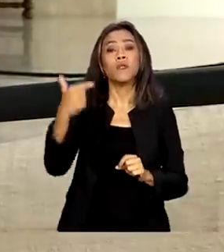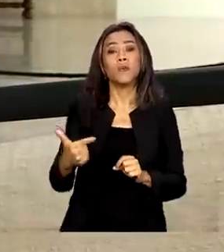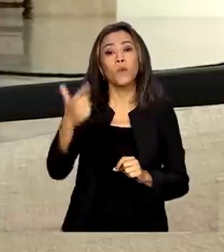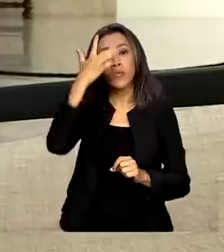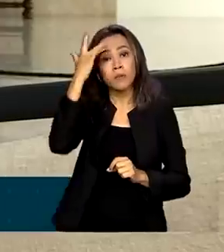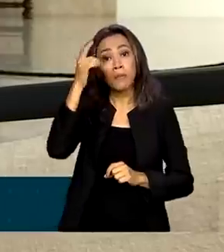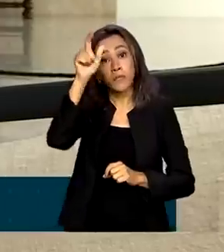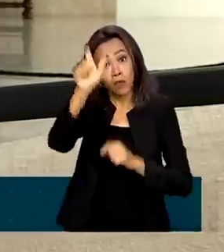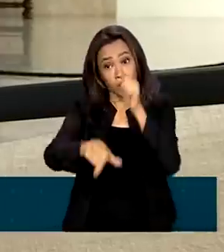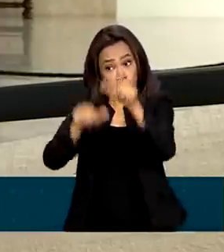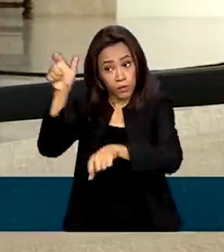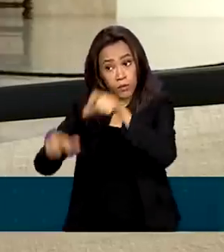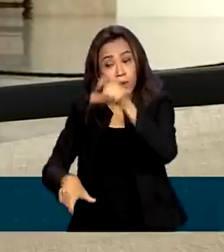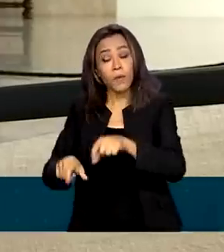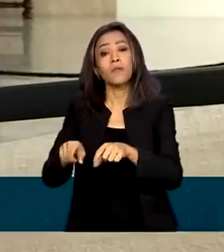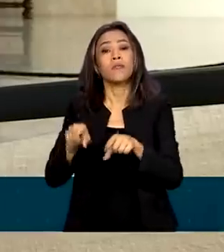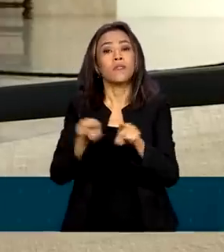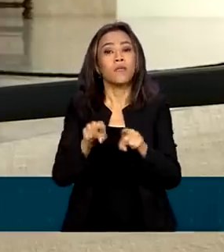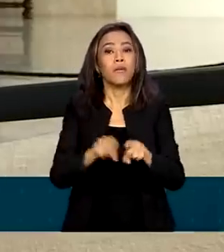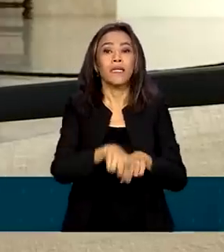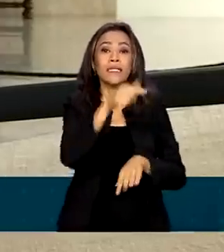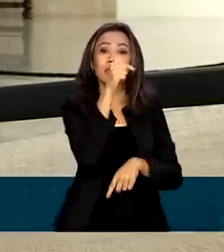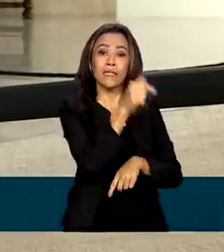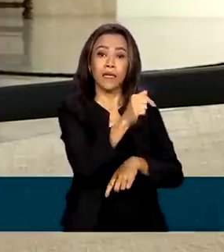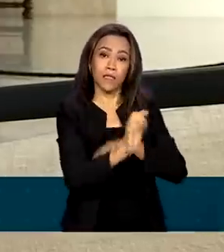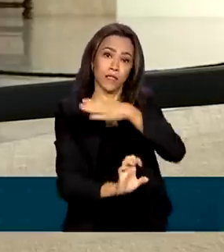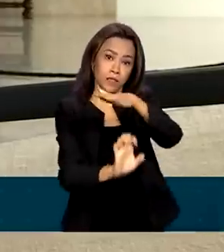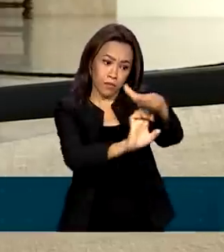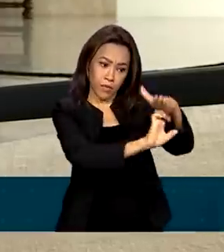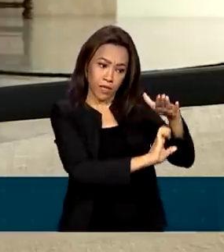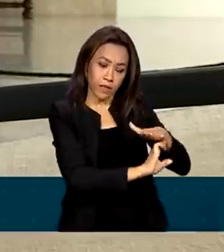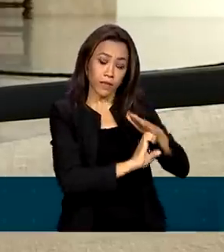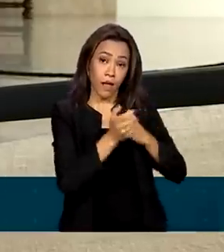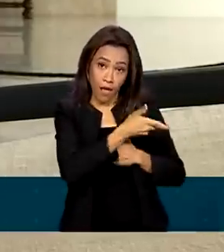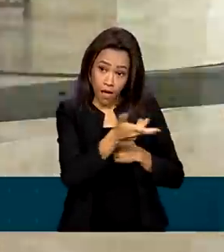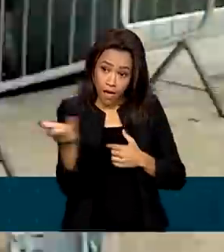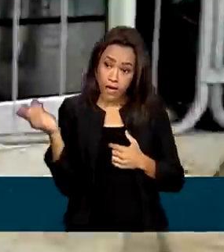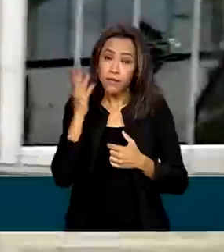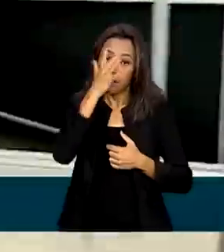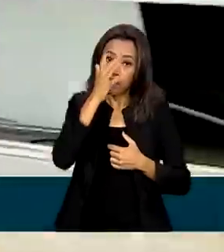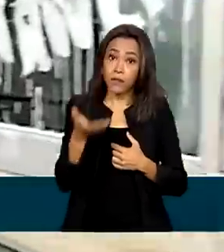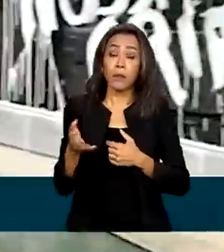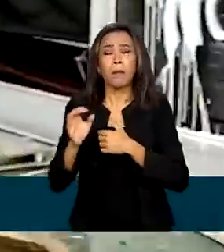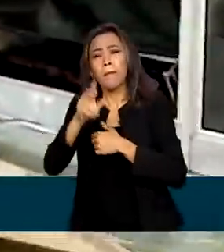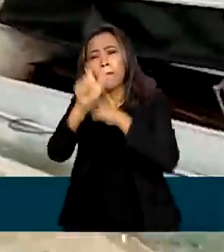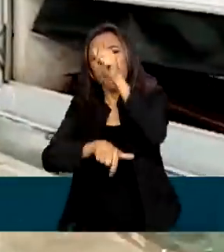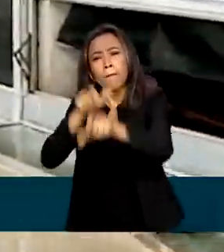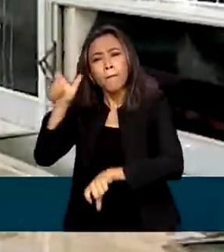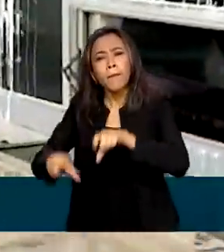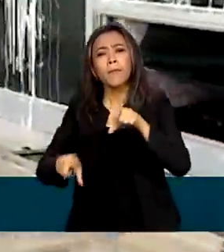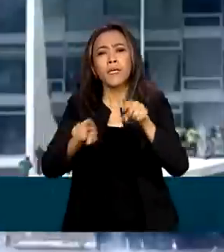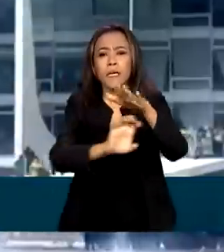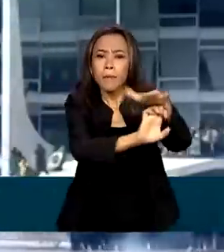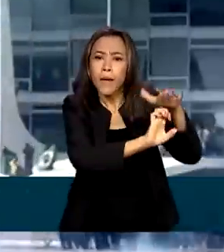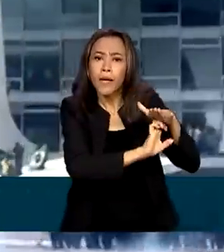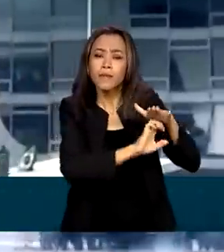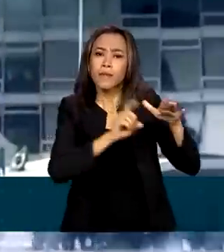e 7 empresas. Elas são acusadas de financiar o fretamento de ônibus que trouxeram